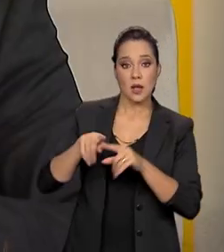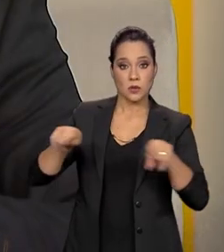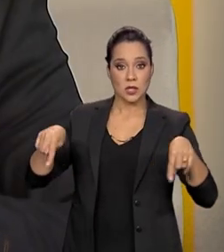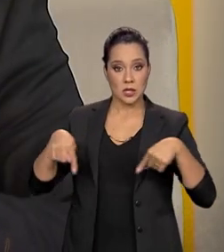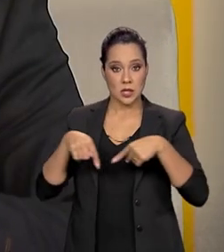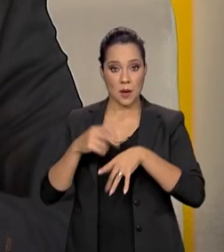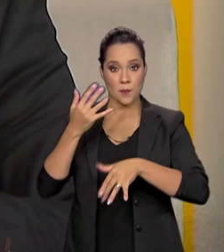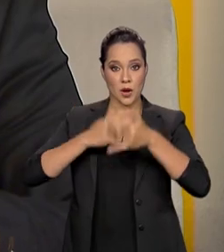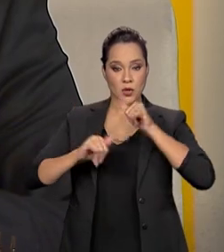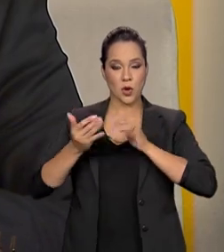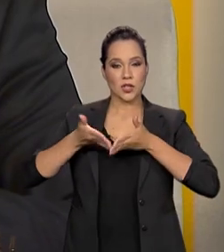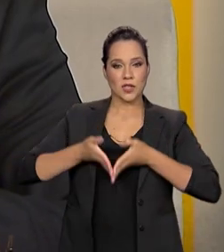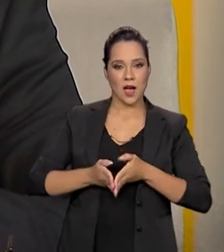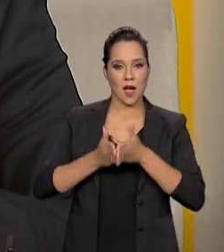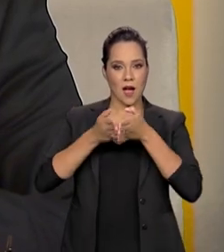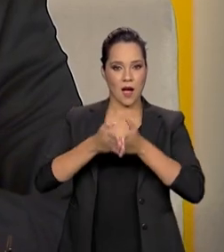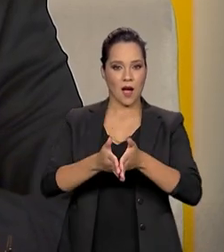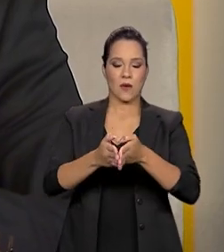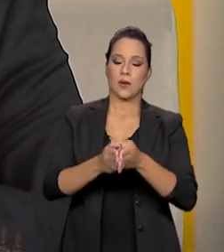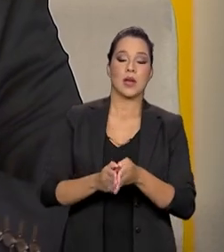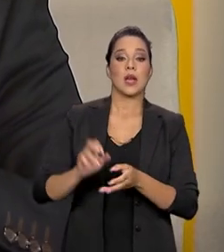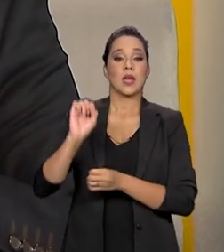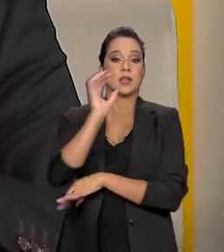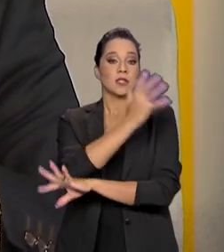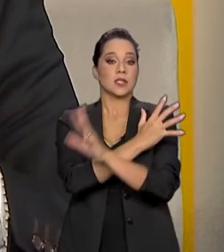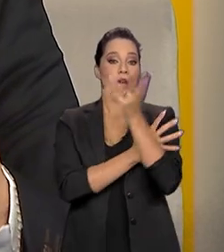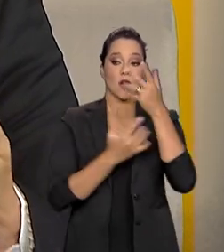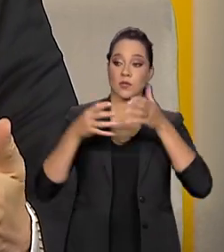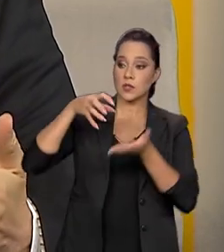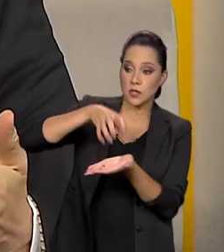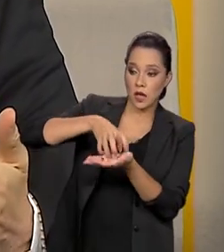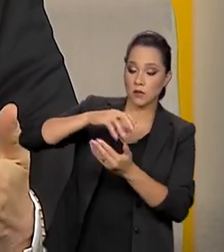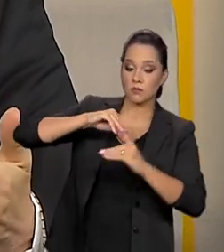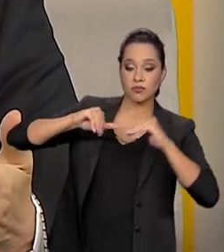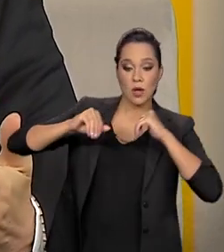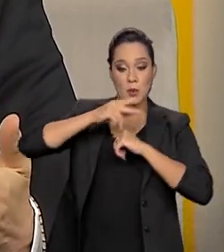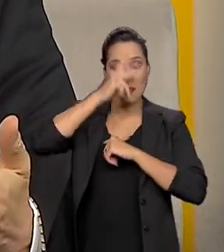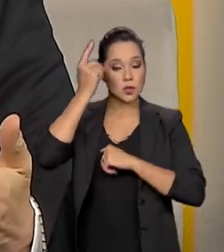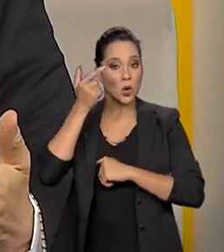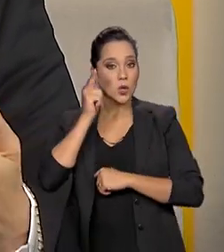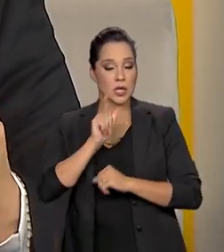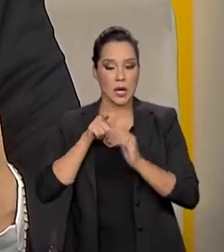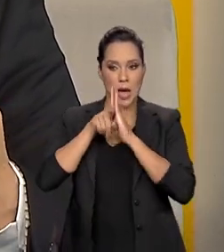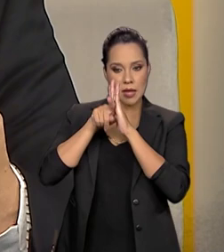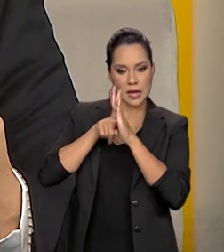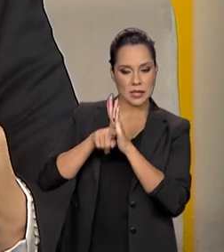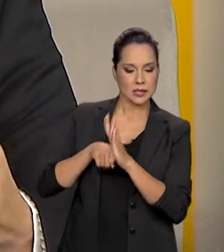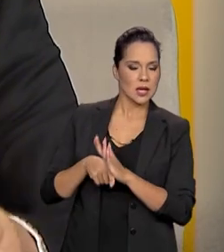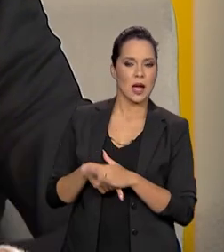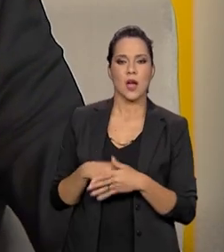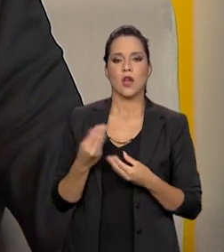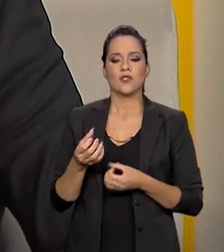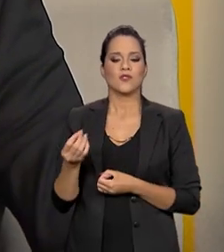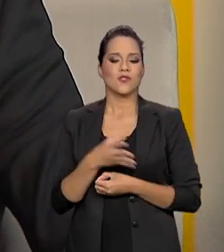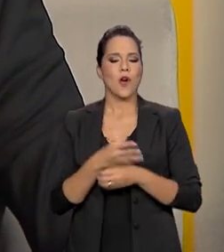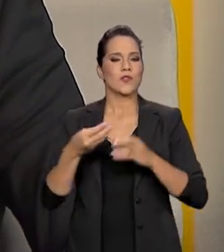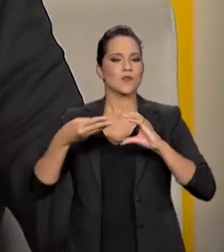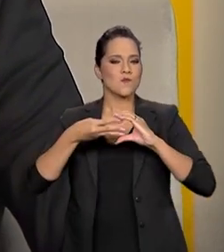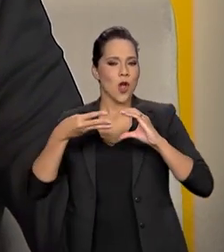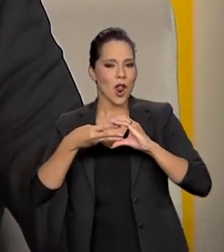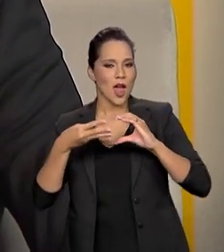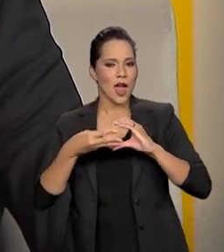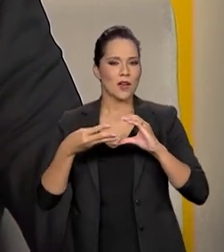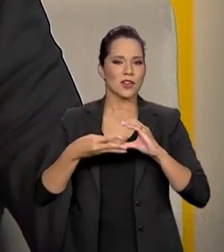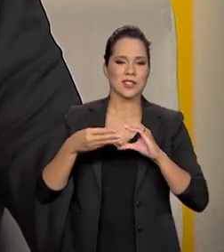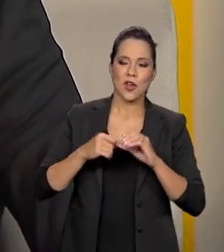flutuantes e de selva, para que esses pesquisadores façam prospecção de novas moléculas com a